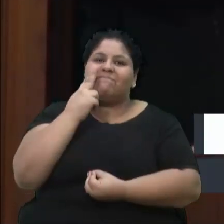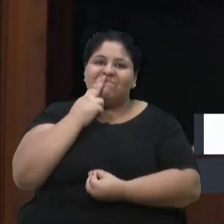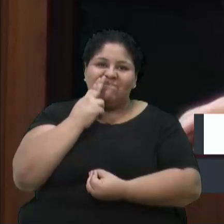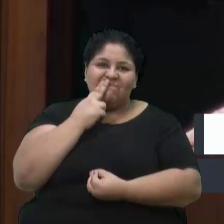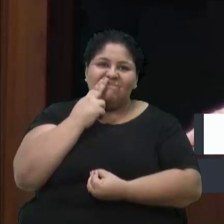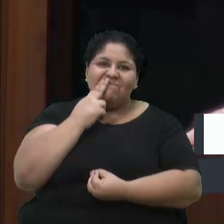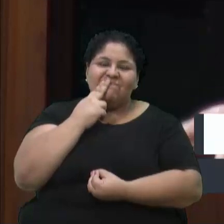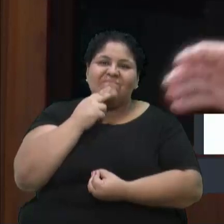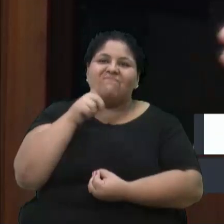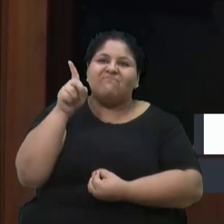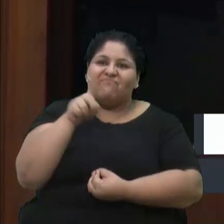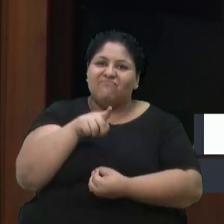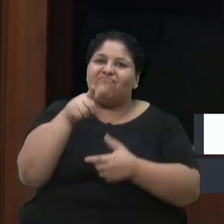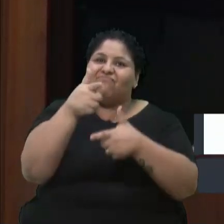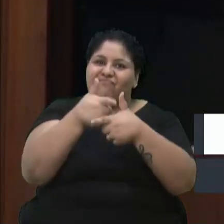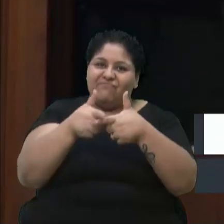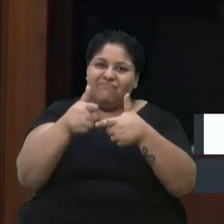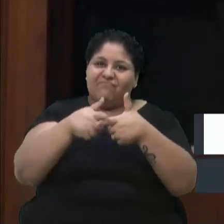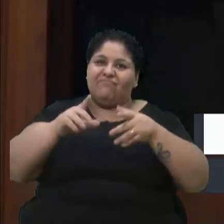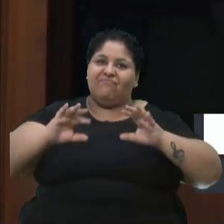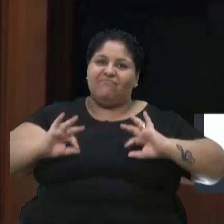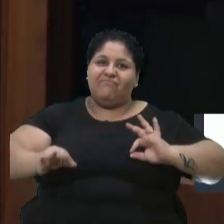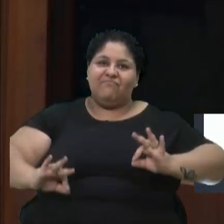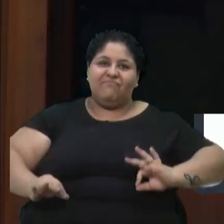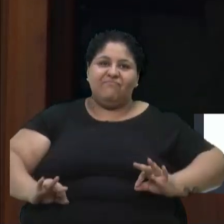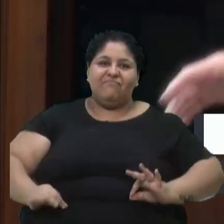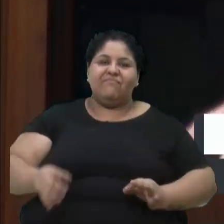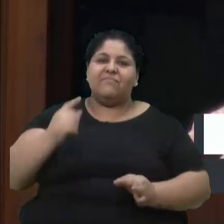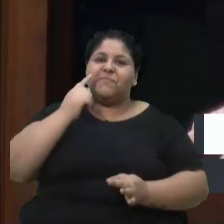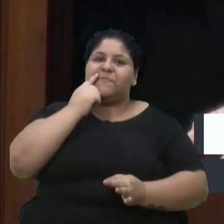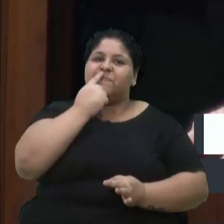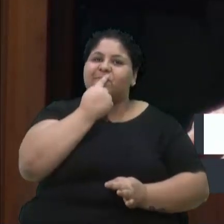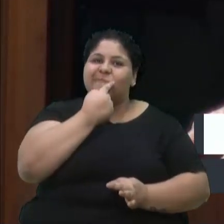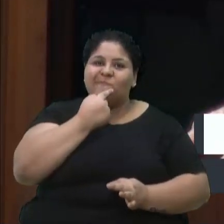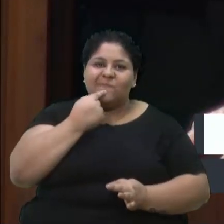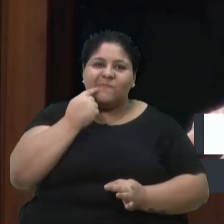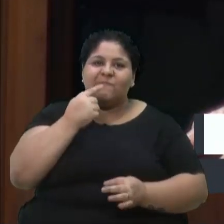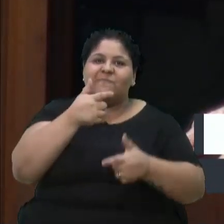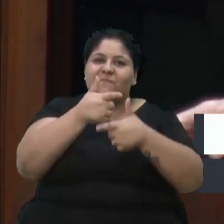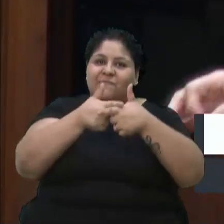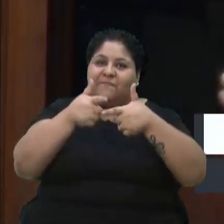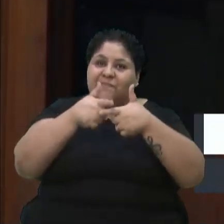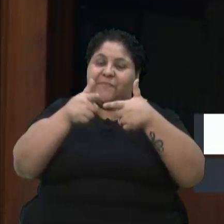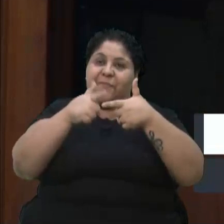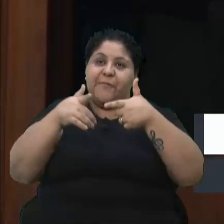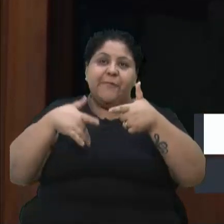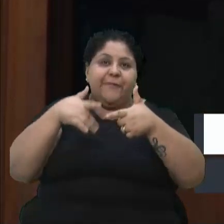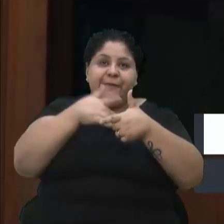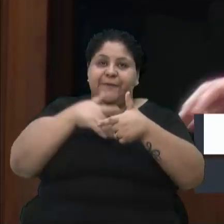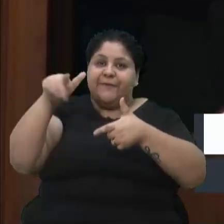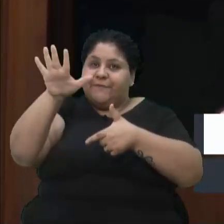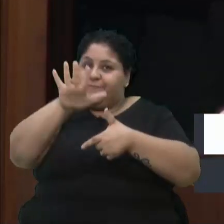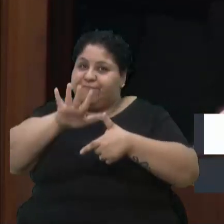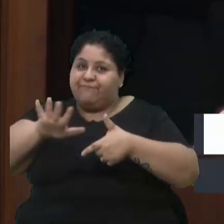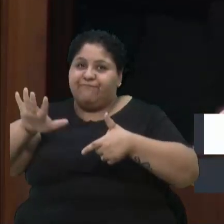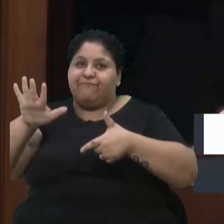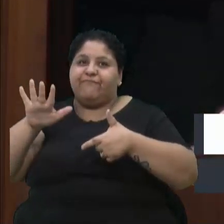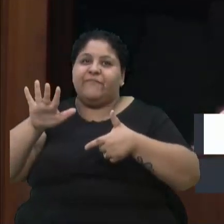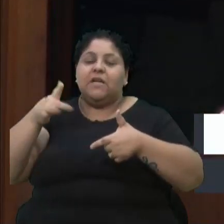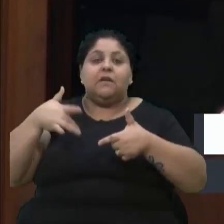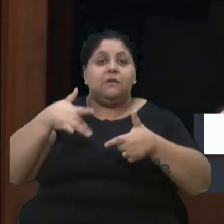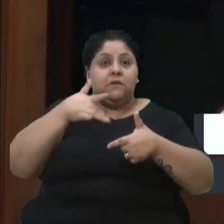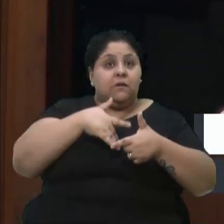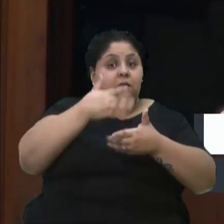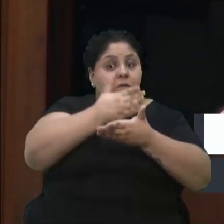causador de câncer bucal e de problemas de saúde, de um modo geral. A saúde começa pela boca.